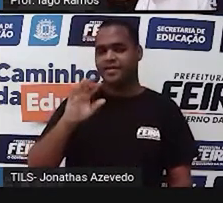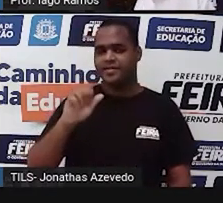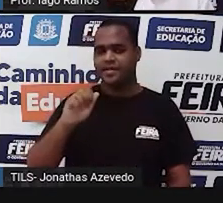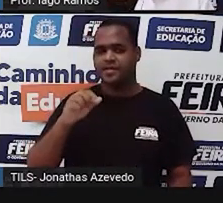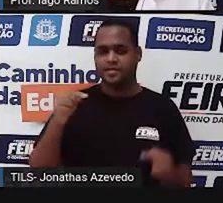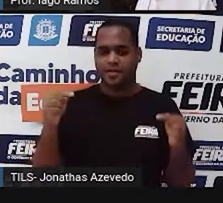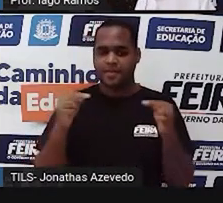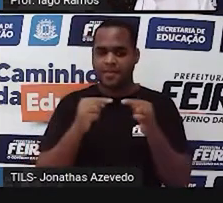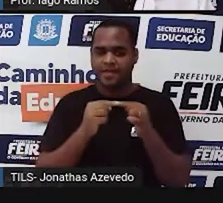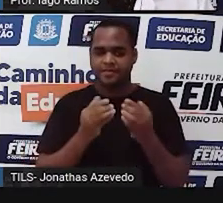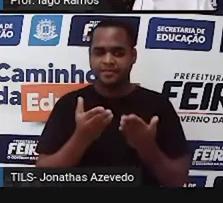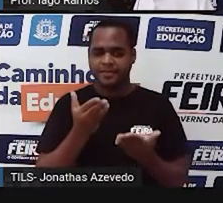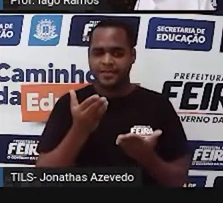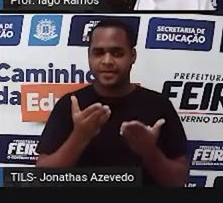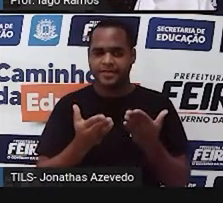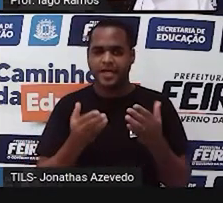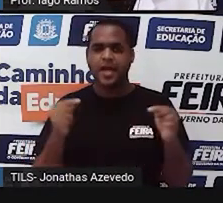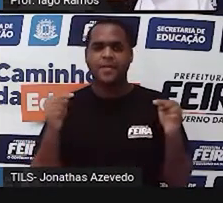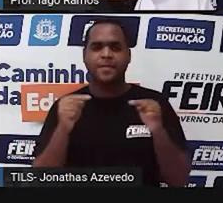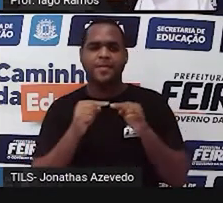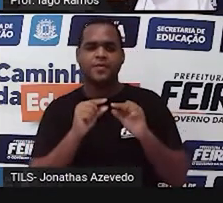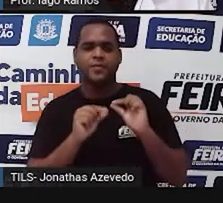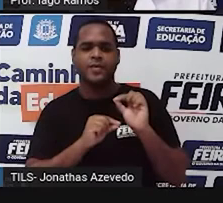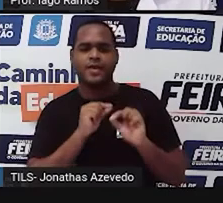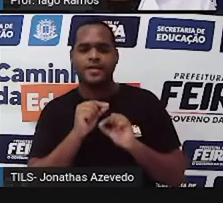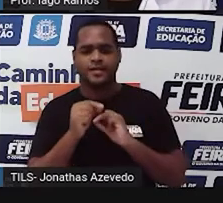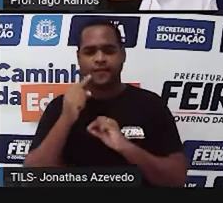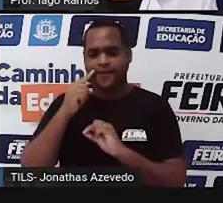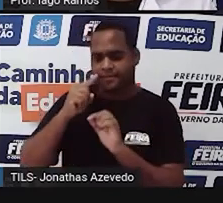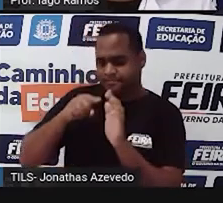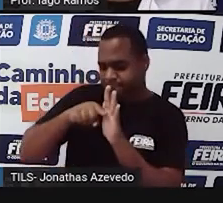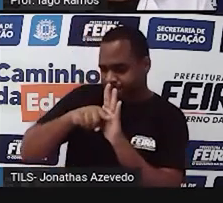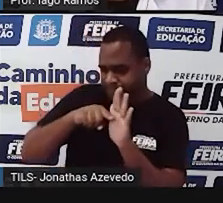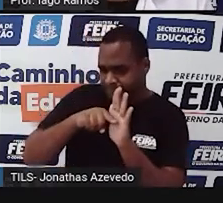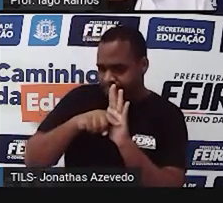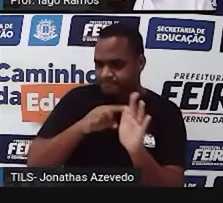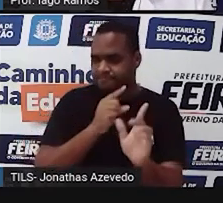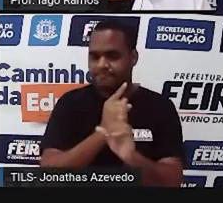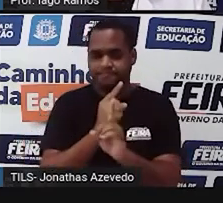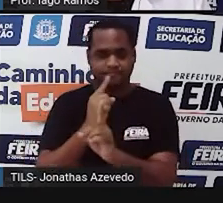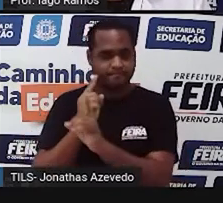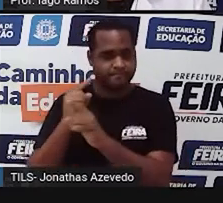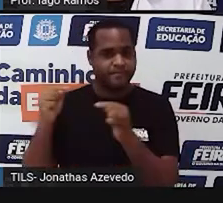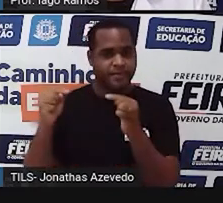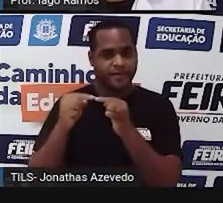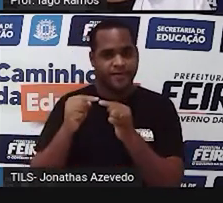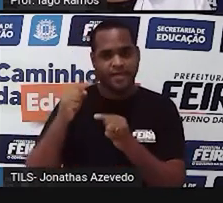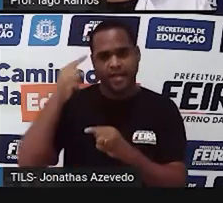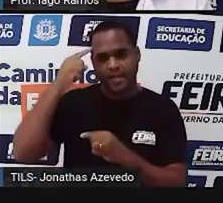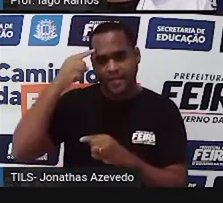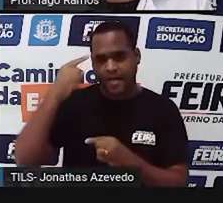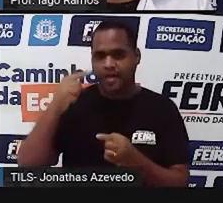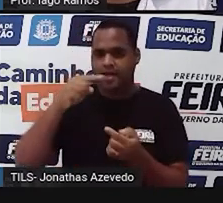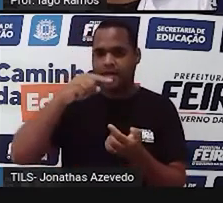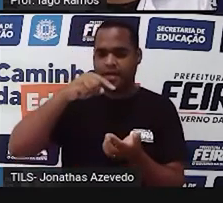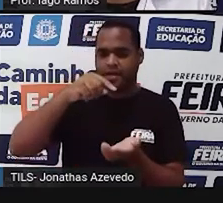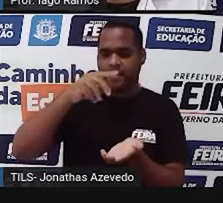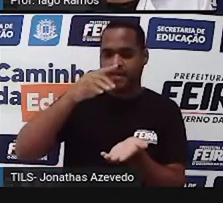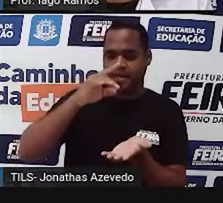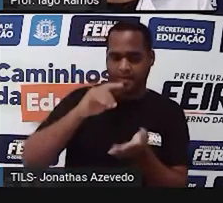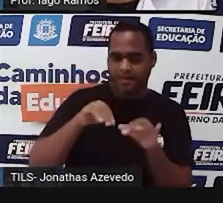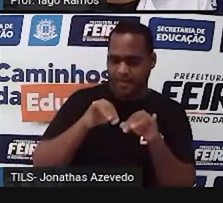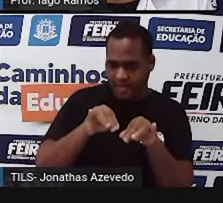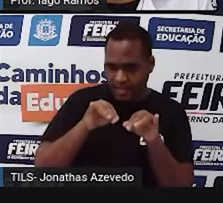balança que a gente está acostumado, acostumado a ver, né? Em supermercados, em feiras livres,